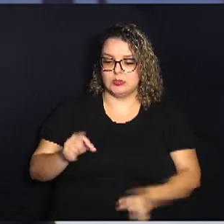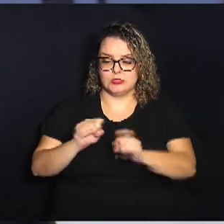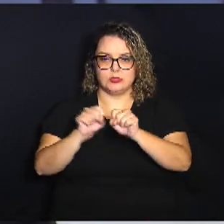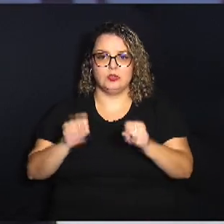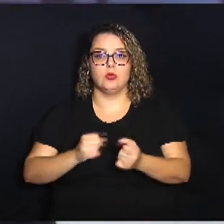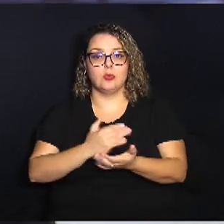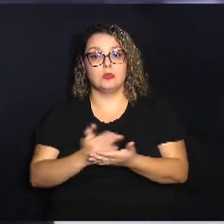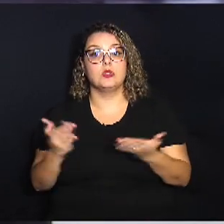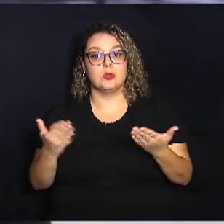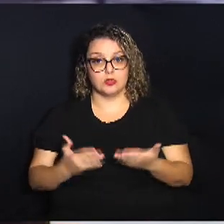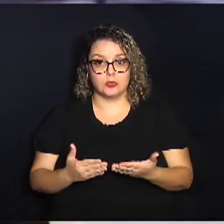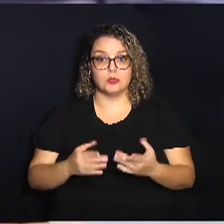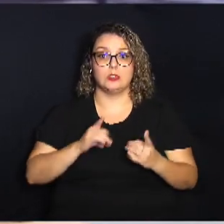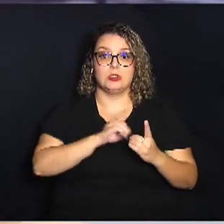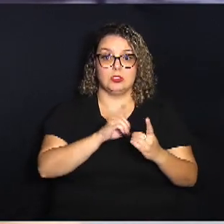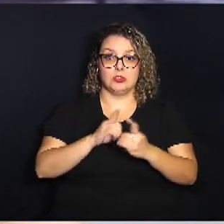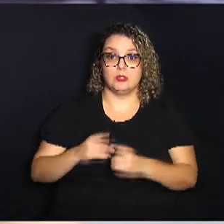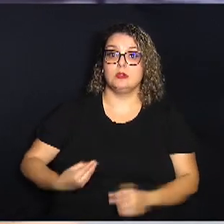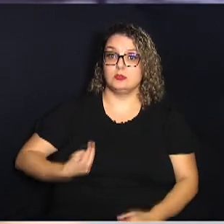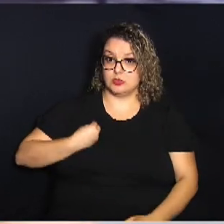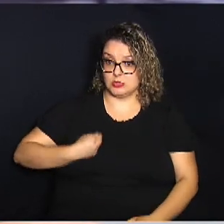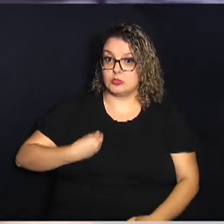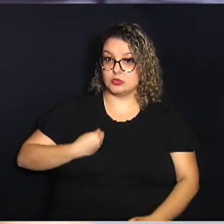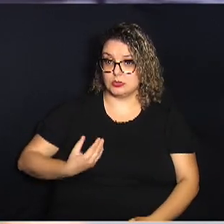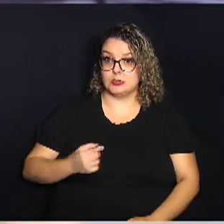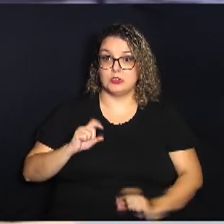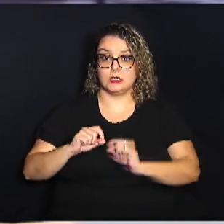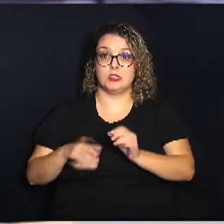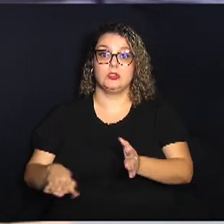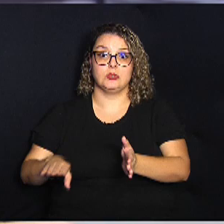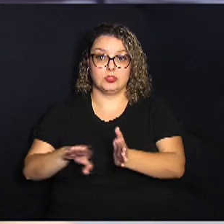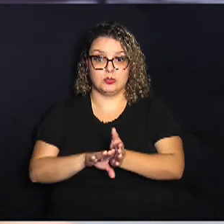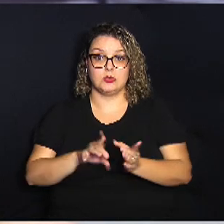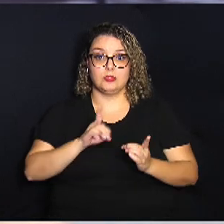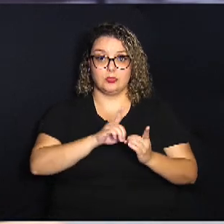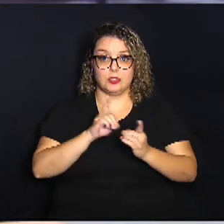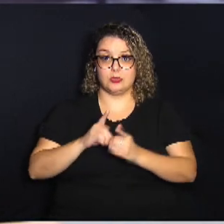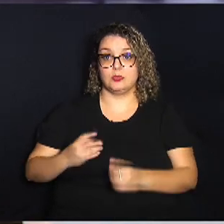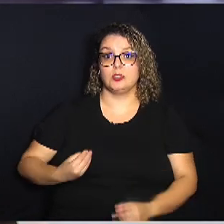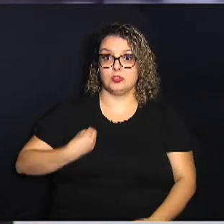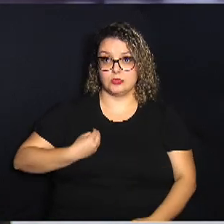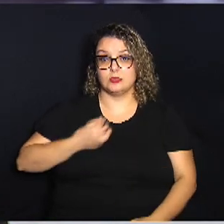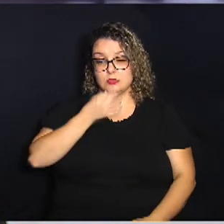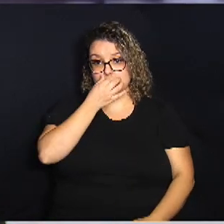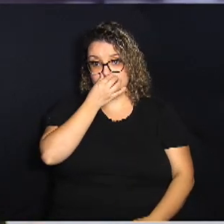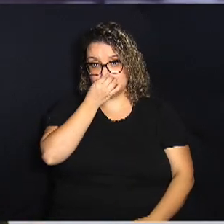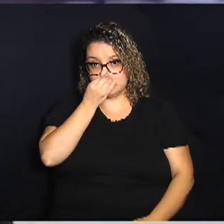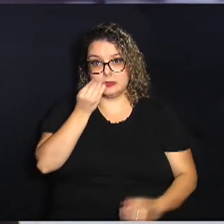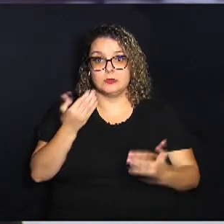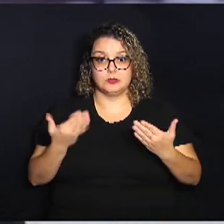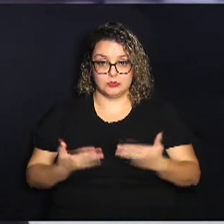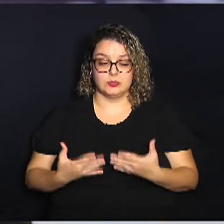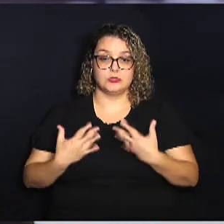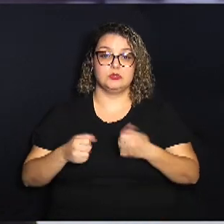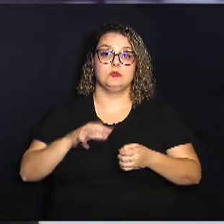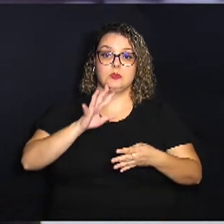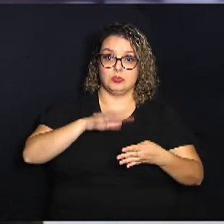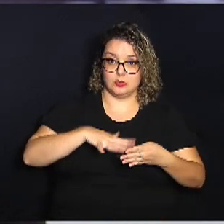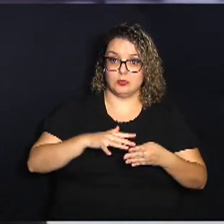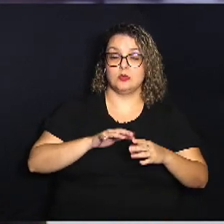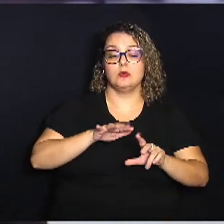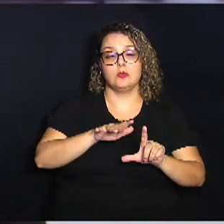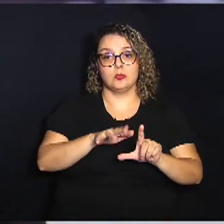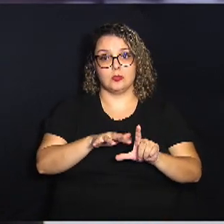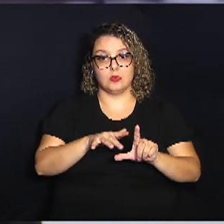começando hoje com o atendimento presencial. Então, quem vier com o atendimento presencial a partir de hoje já recebe os boletos com o código